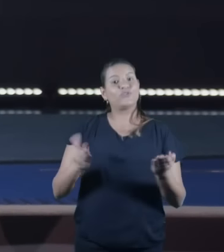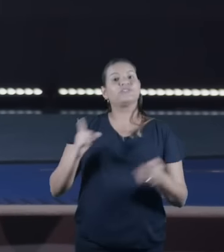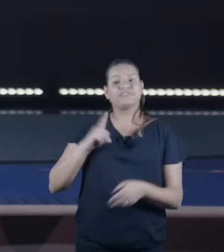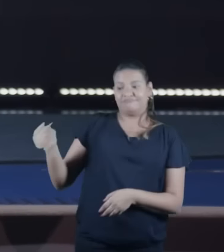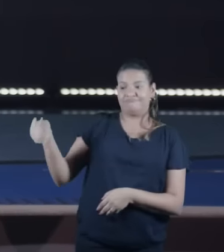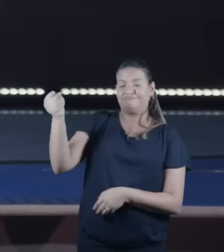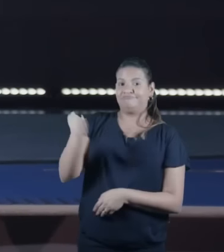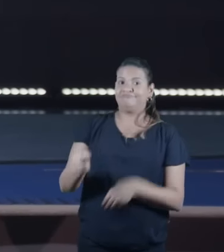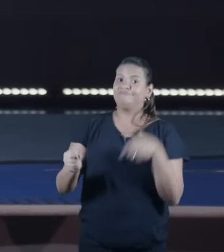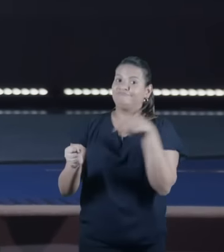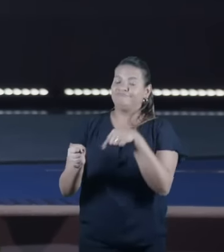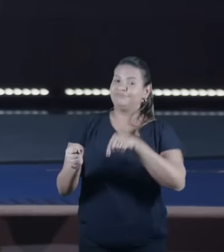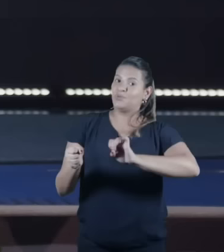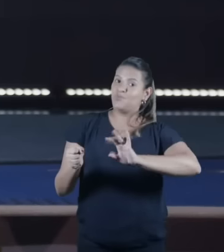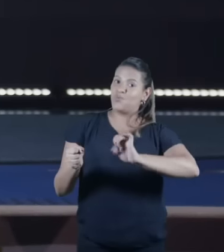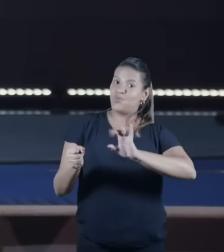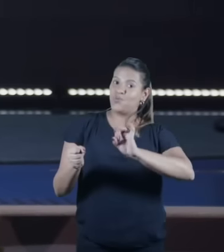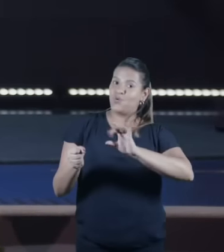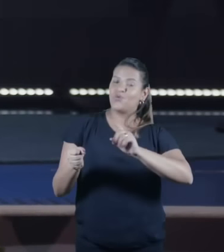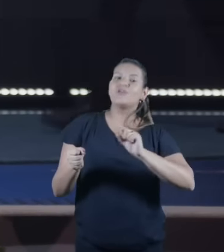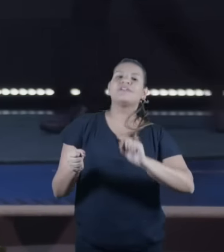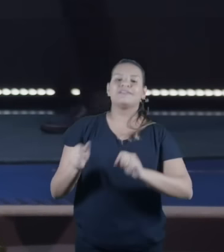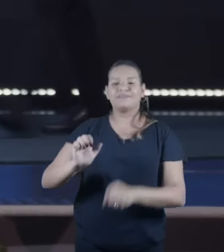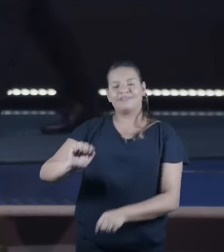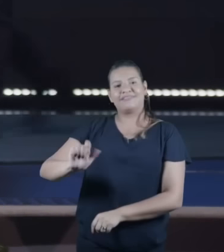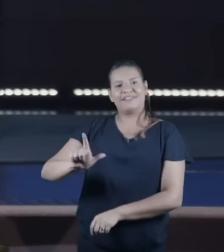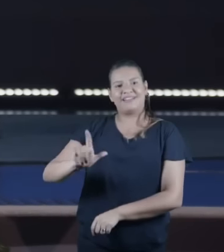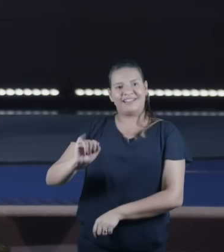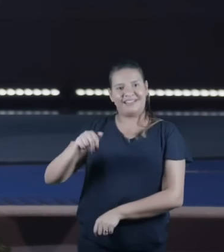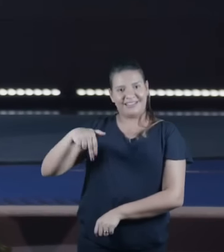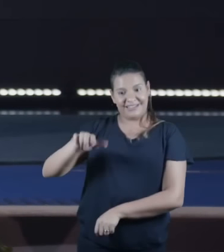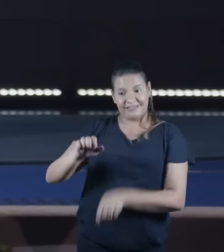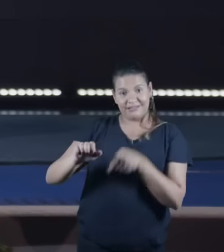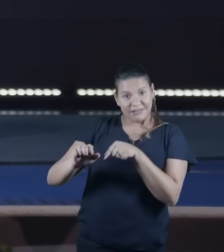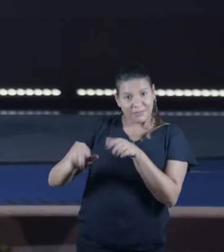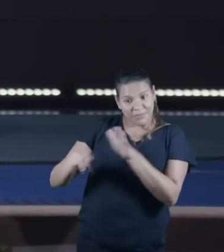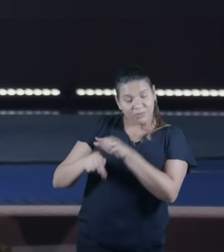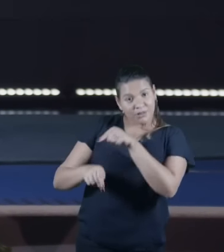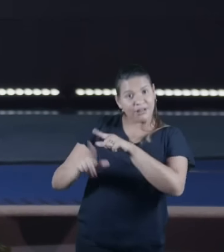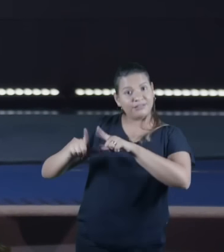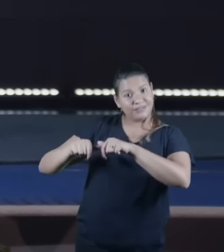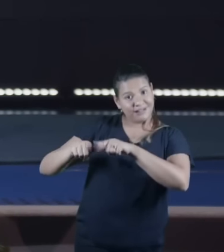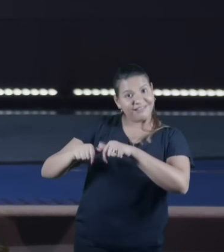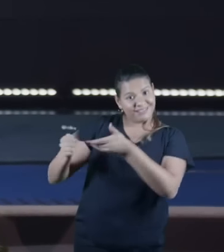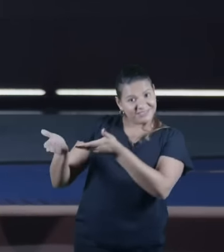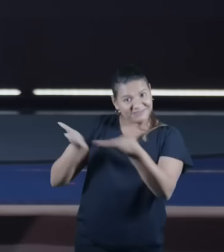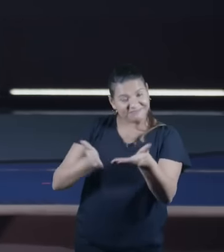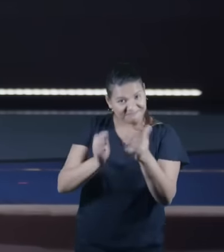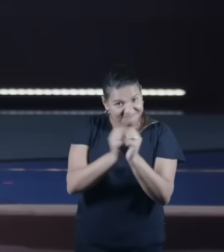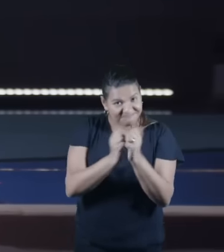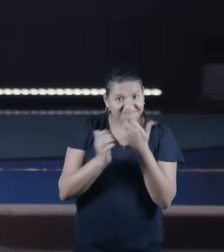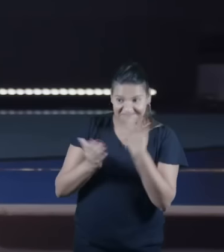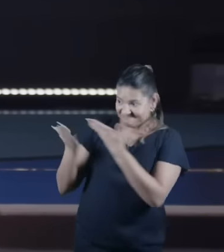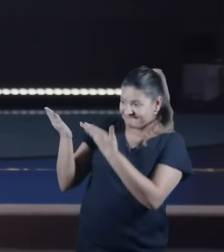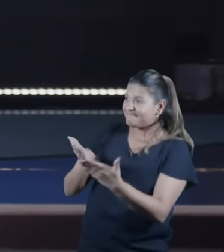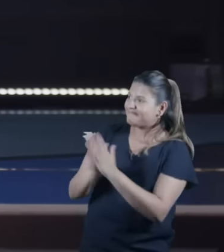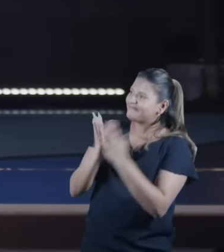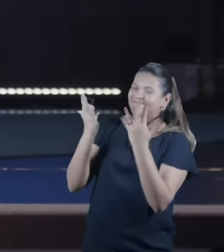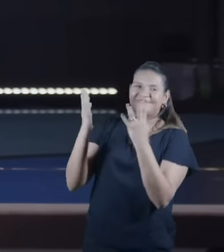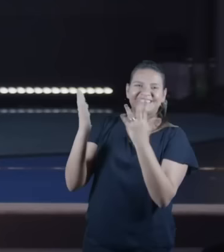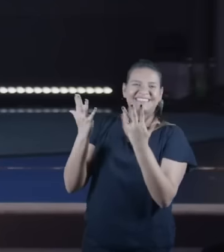ilustre aqui, né? A nossa Aline de Israel está aqui conosco, gente. Vamos recebê-la com uma salva de palmas?